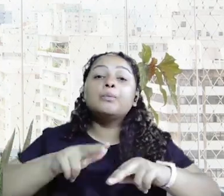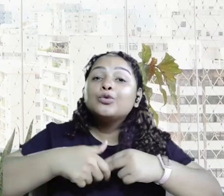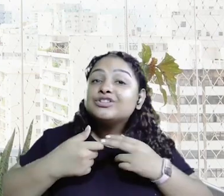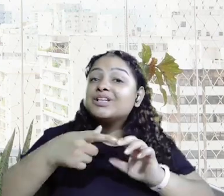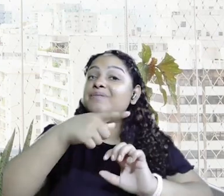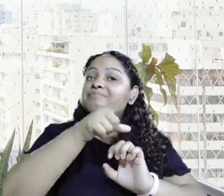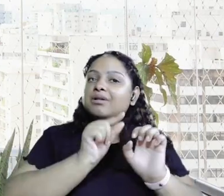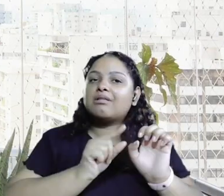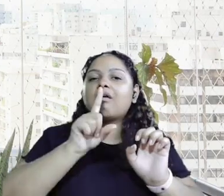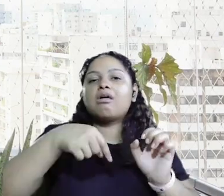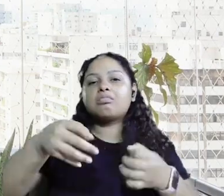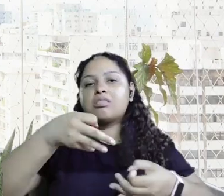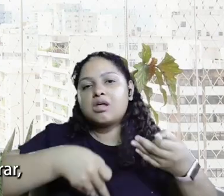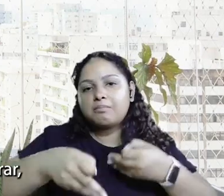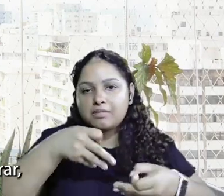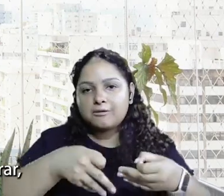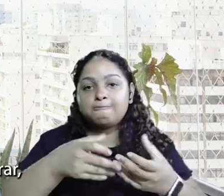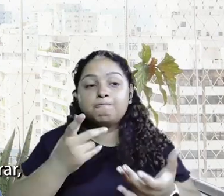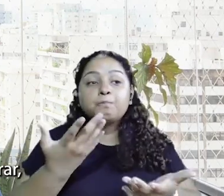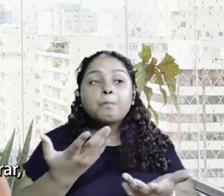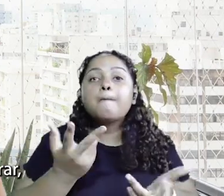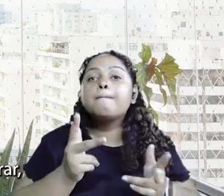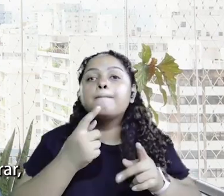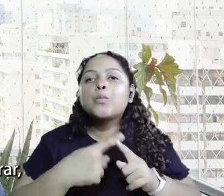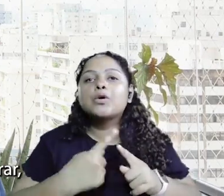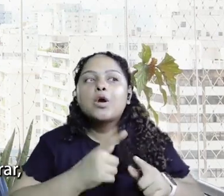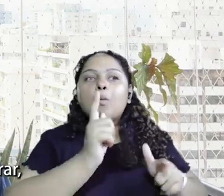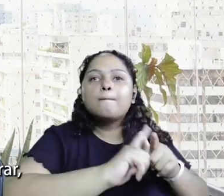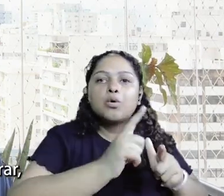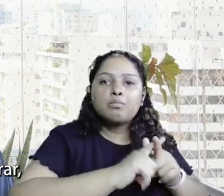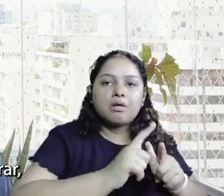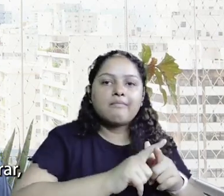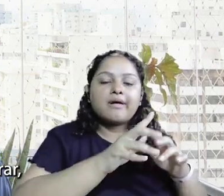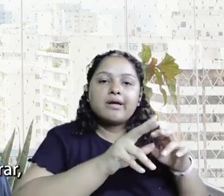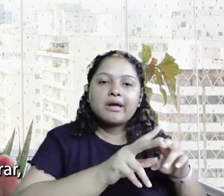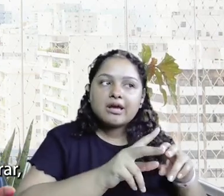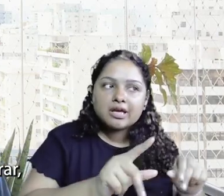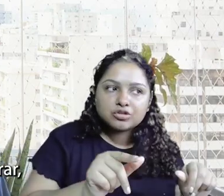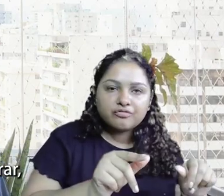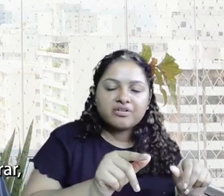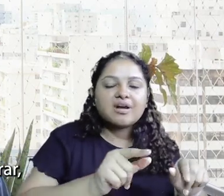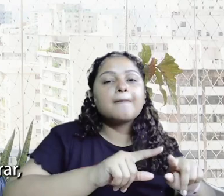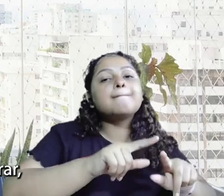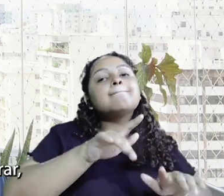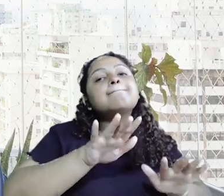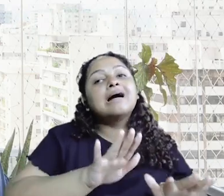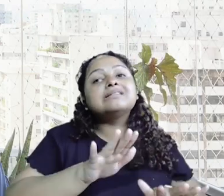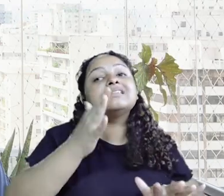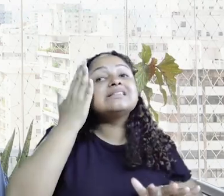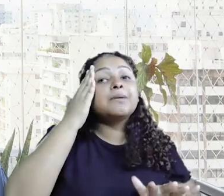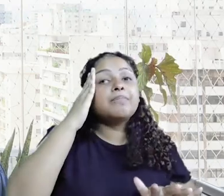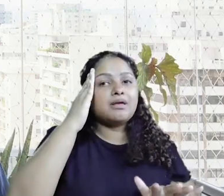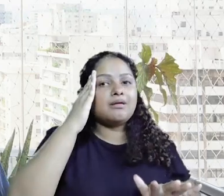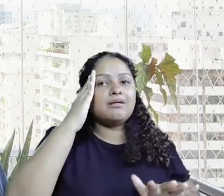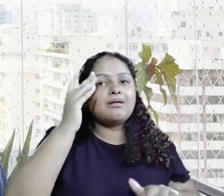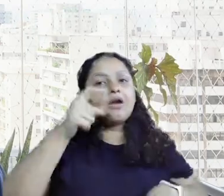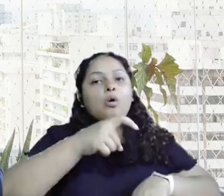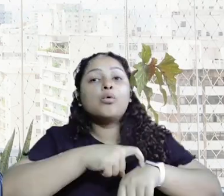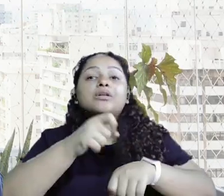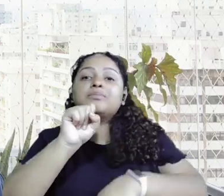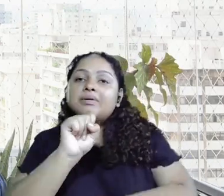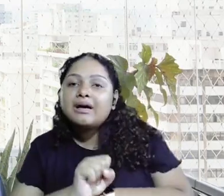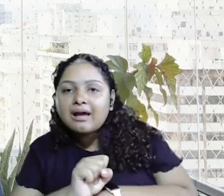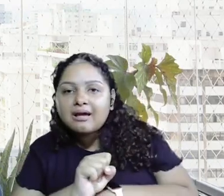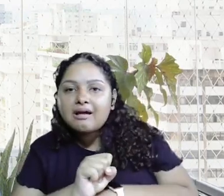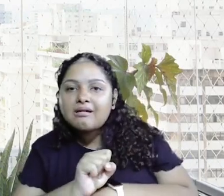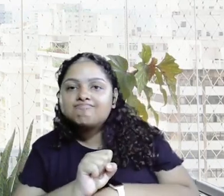empreender é um processo terapêutico, é você resolver um problema, mas é você saber esperar a hora de parar, a hora de acelerar